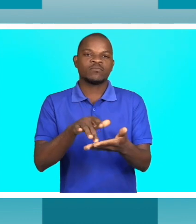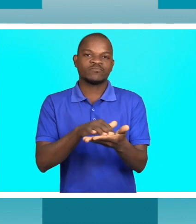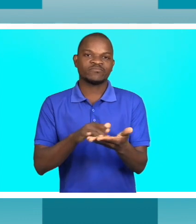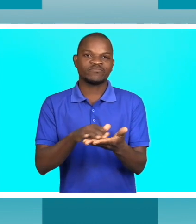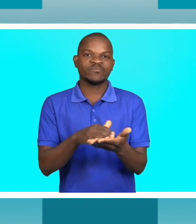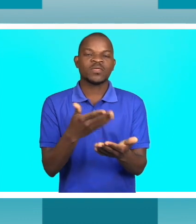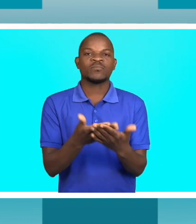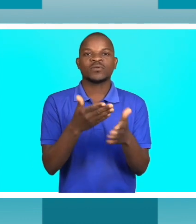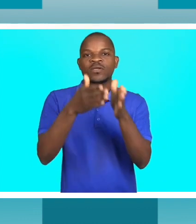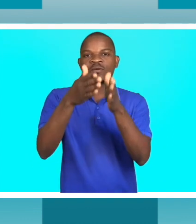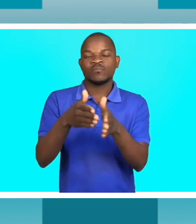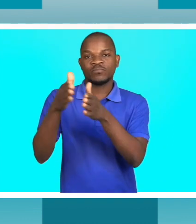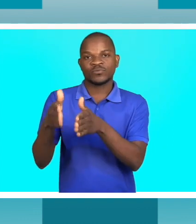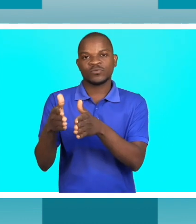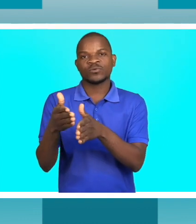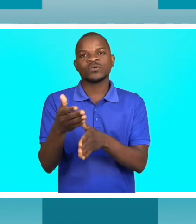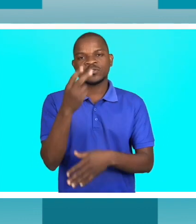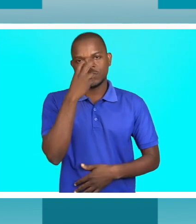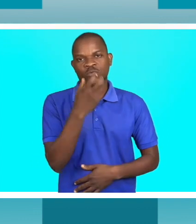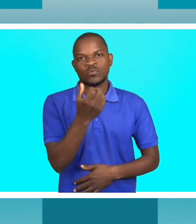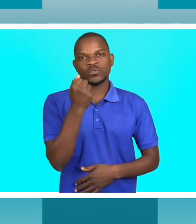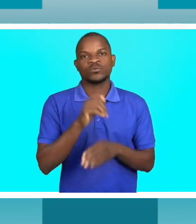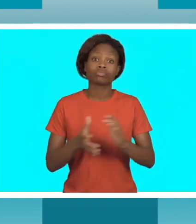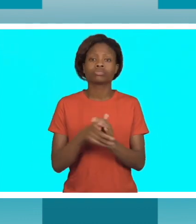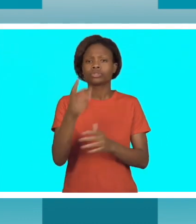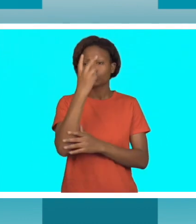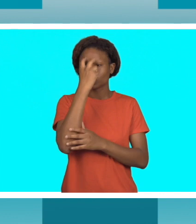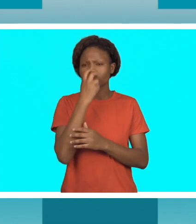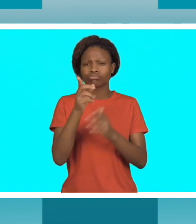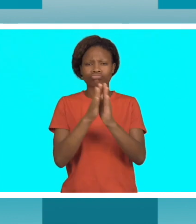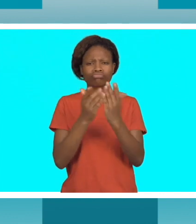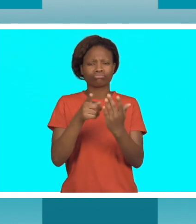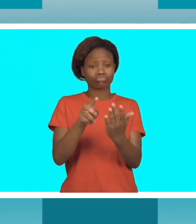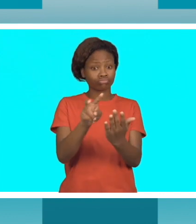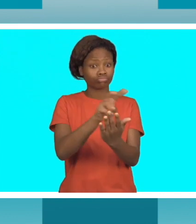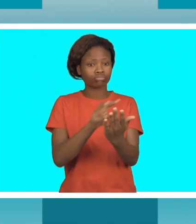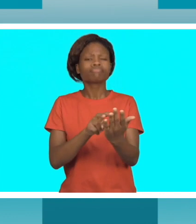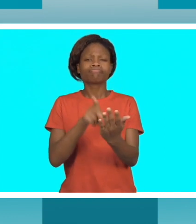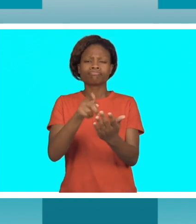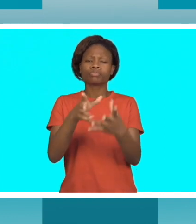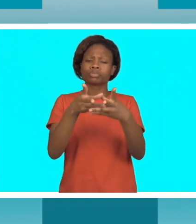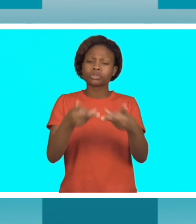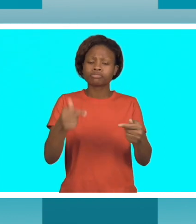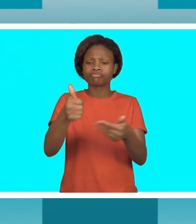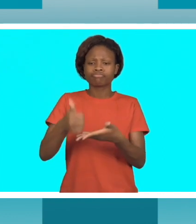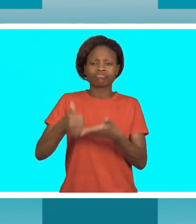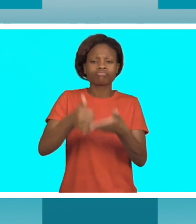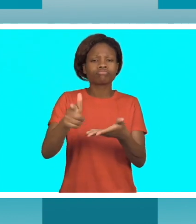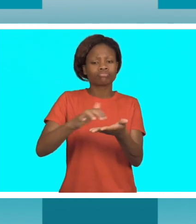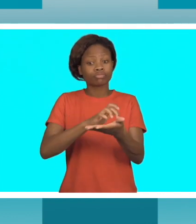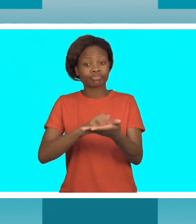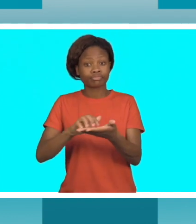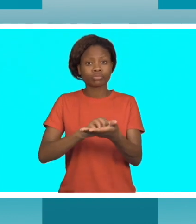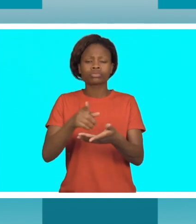braile para chegar aos cegos. Para os cegos e amantes da literatura, a produção de